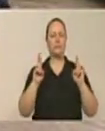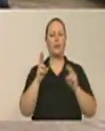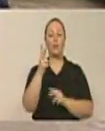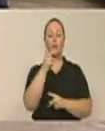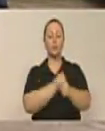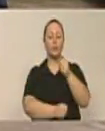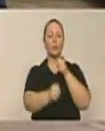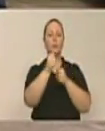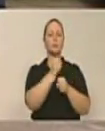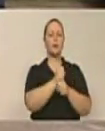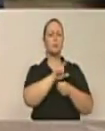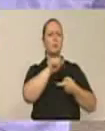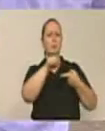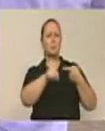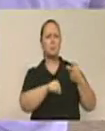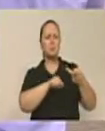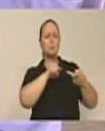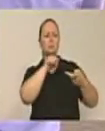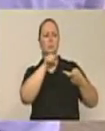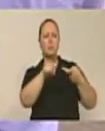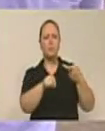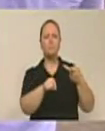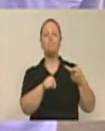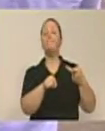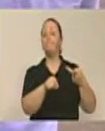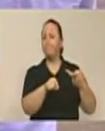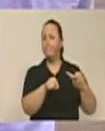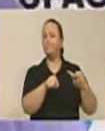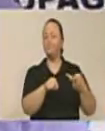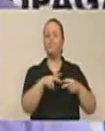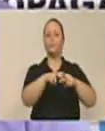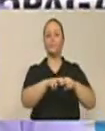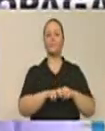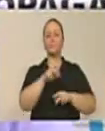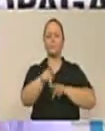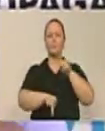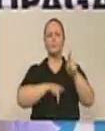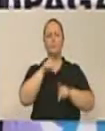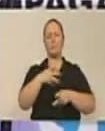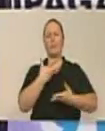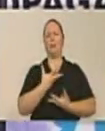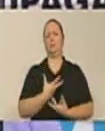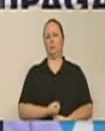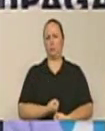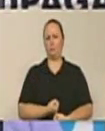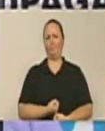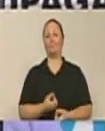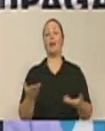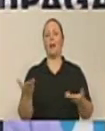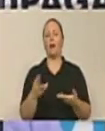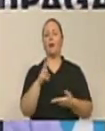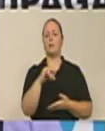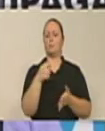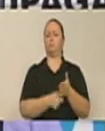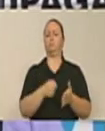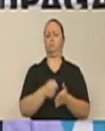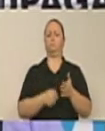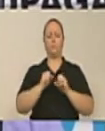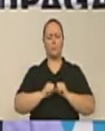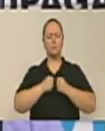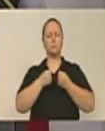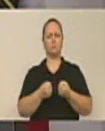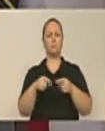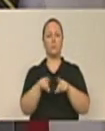passou 2015, estamos em 2016. Por isso o povo cansou e agora vai exigir com mais intensidade. O mesmo acontece com a